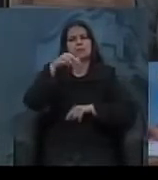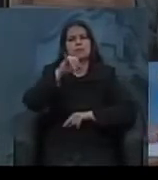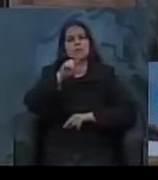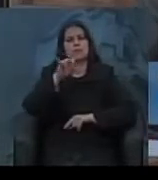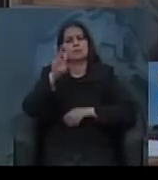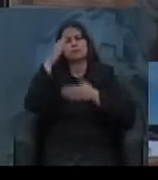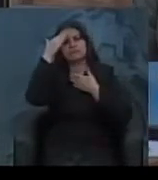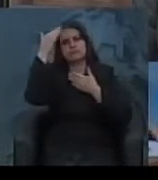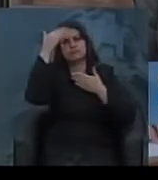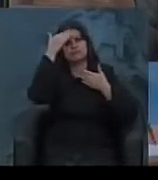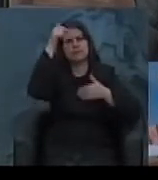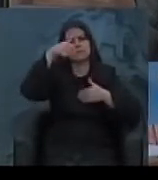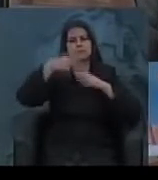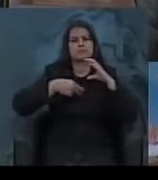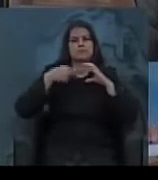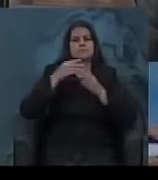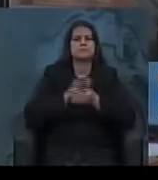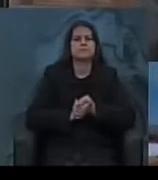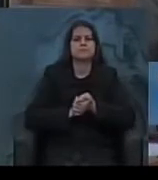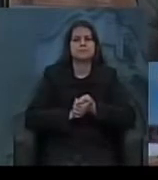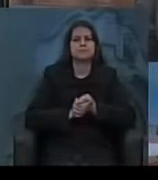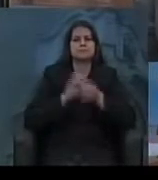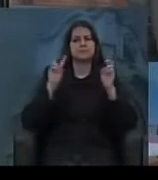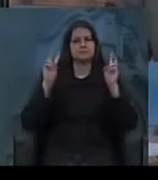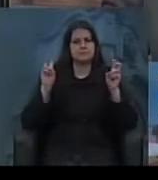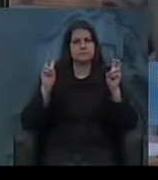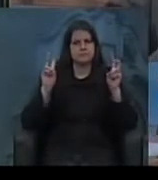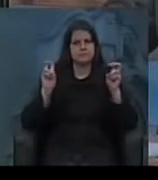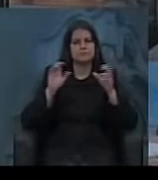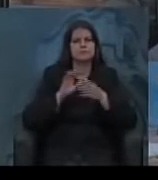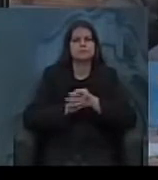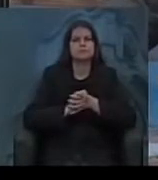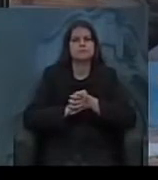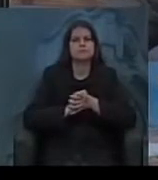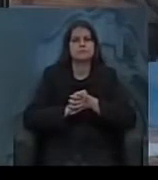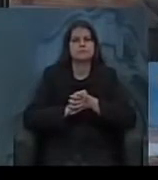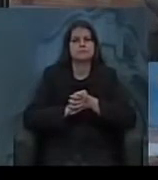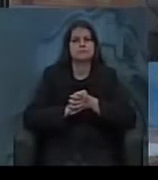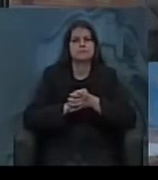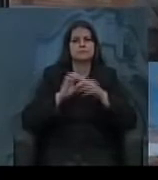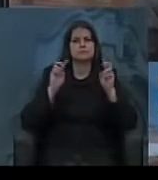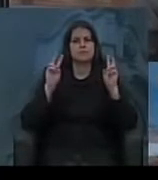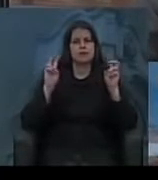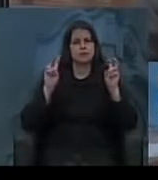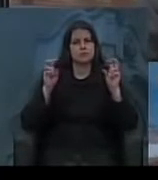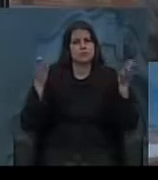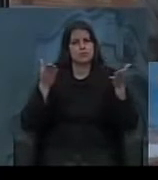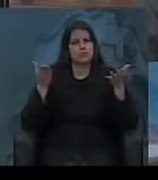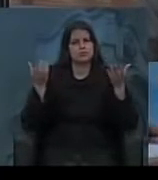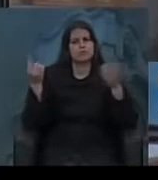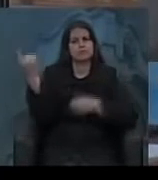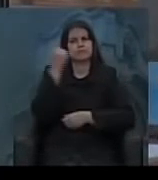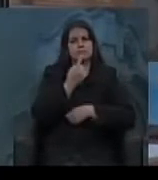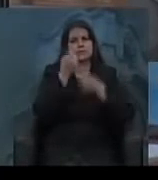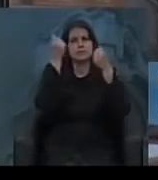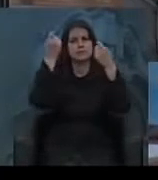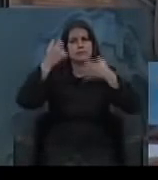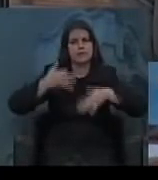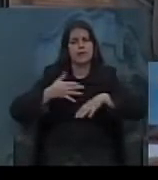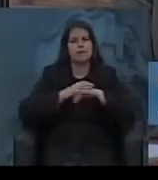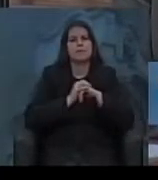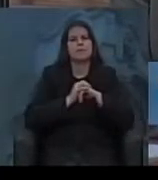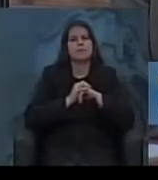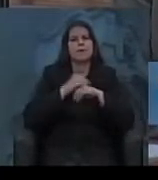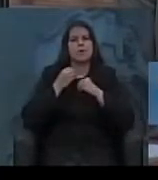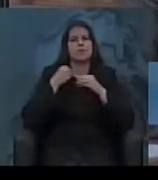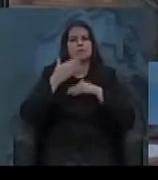Vereadores. Bom, o assunto que a gente veio trazer a essa palestra é